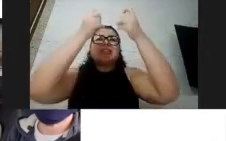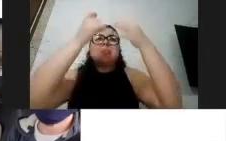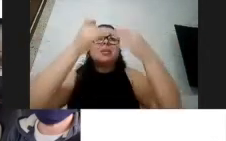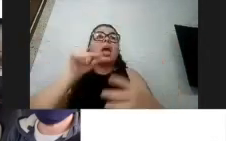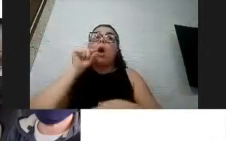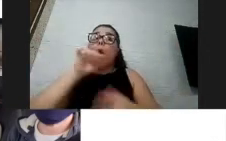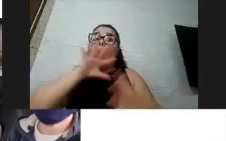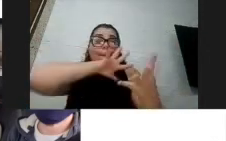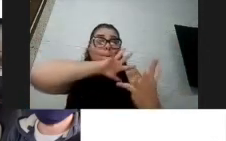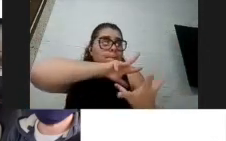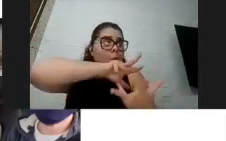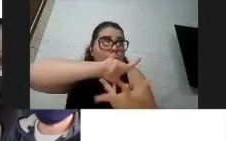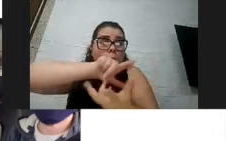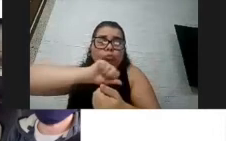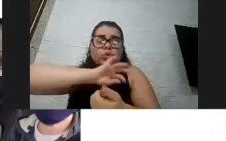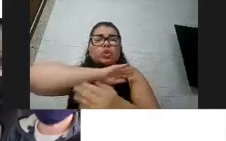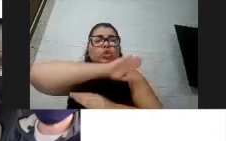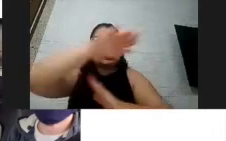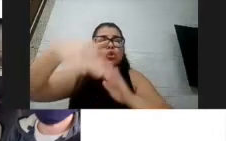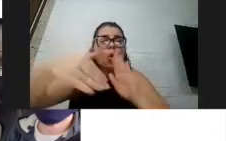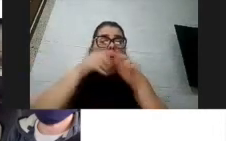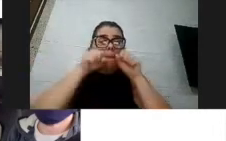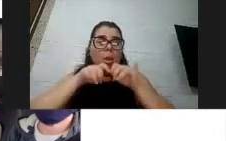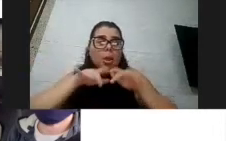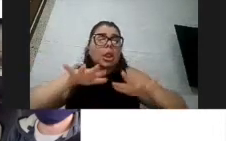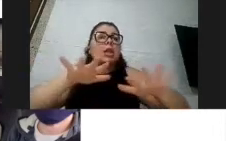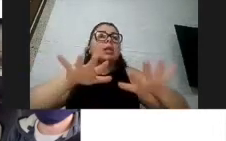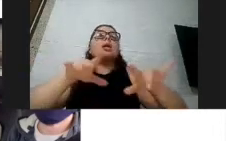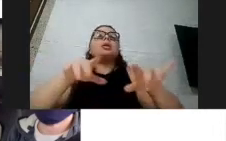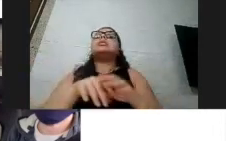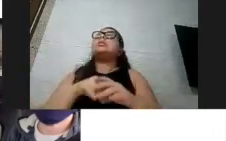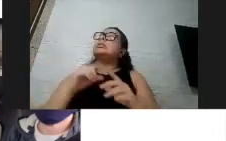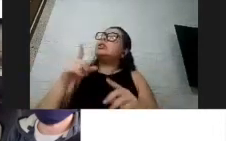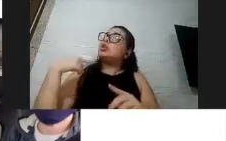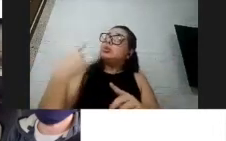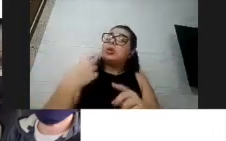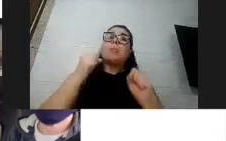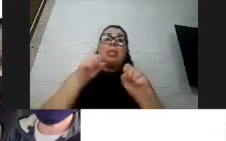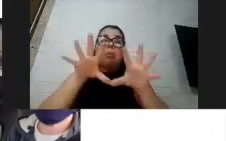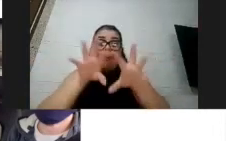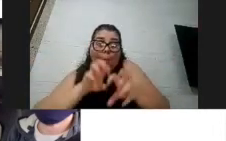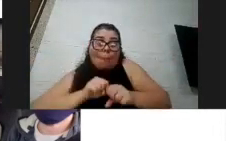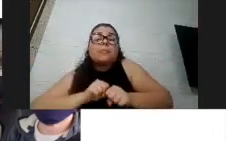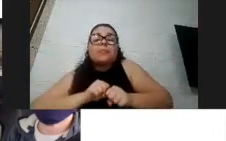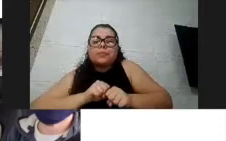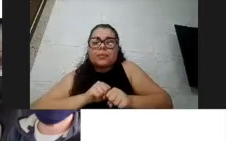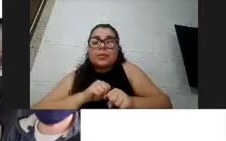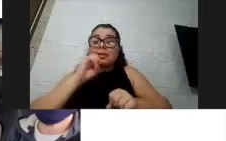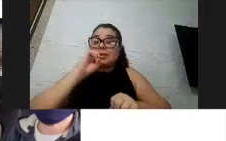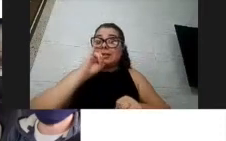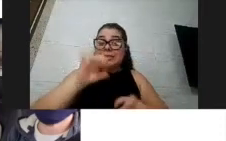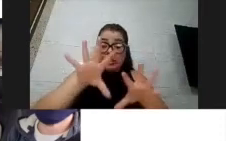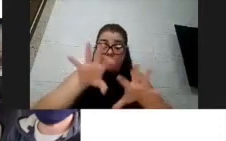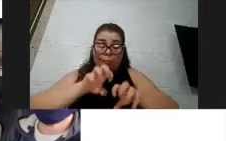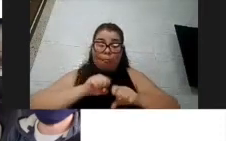inteira. Então, a gente tem um risco de se contaminar com esse bichinho e, se a gente se contaminar, a